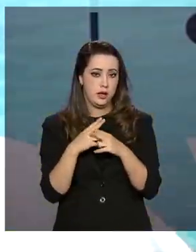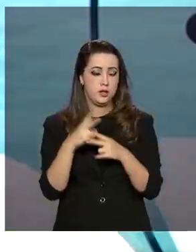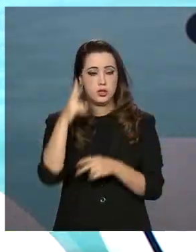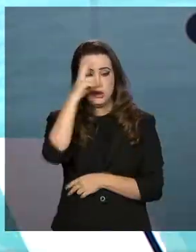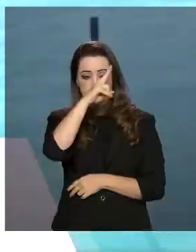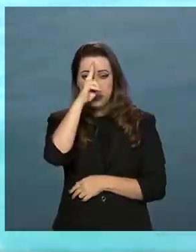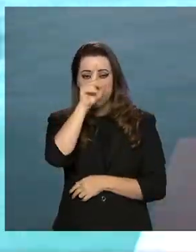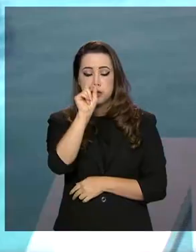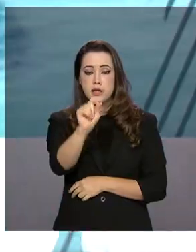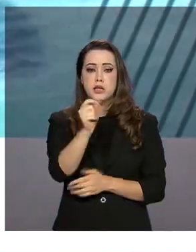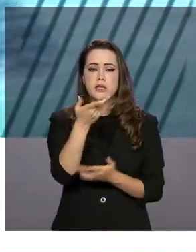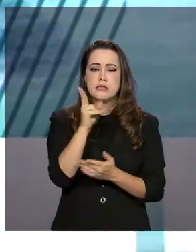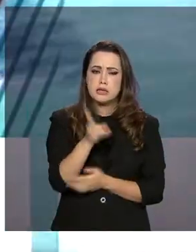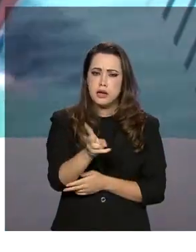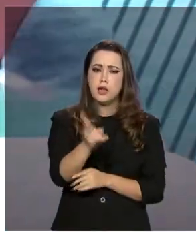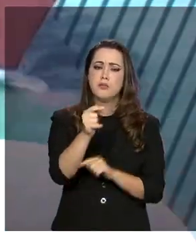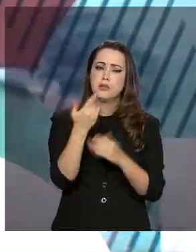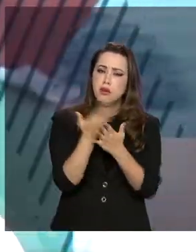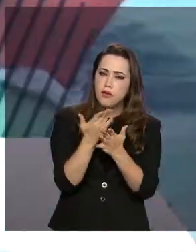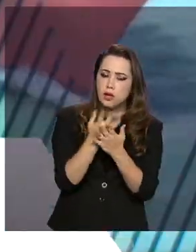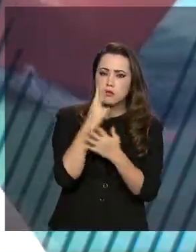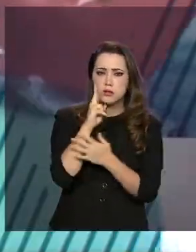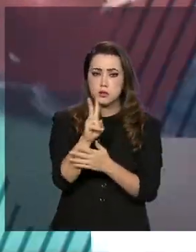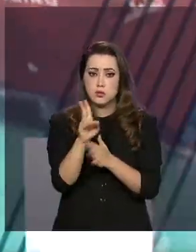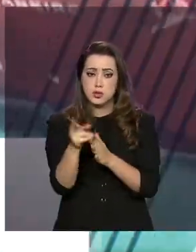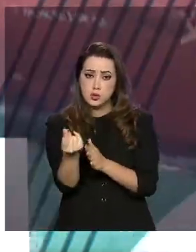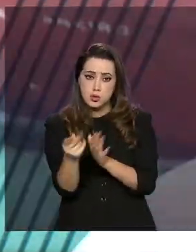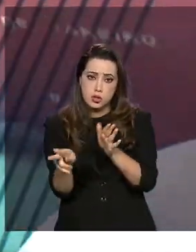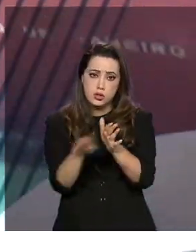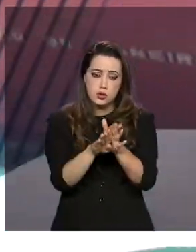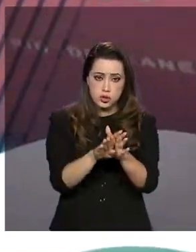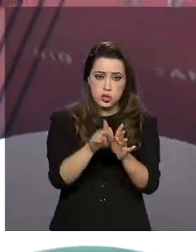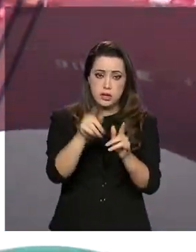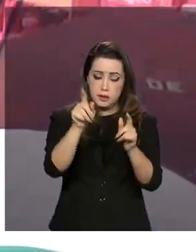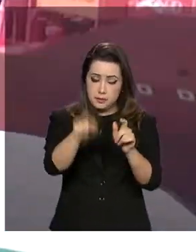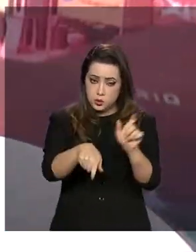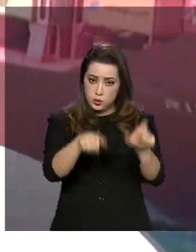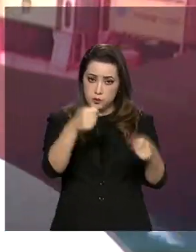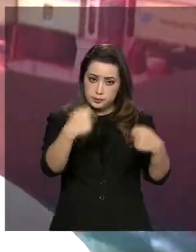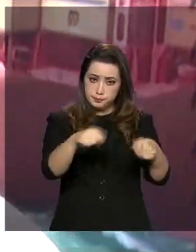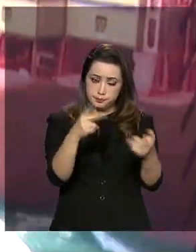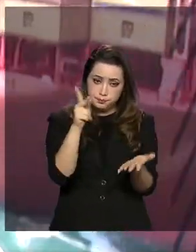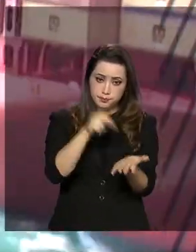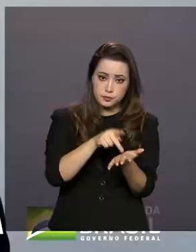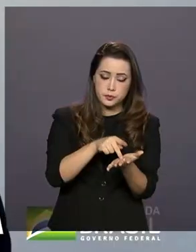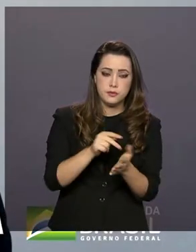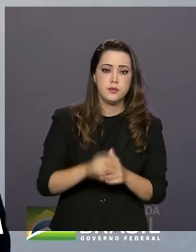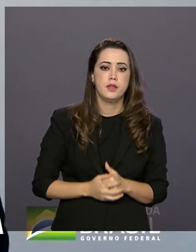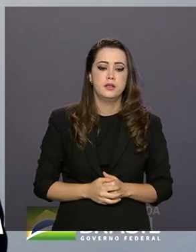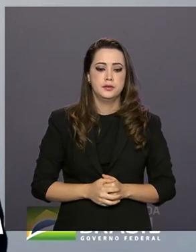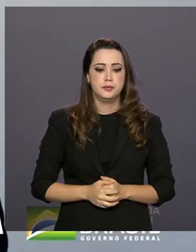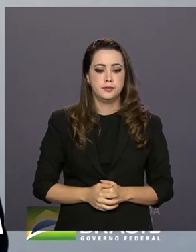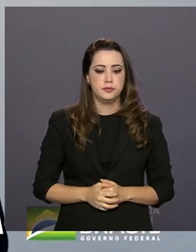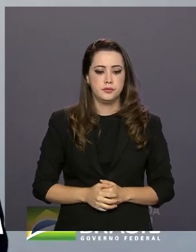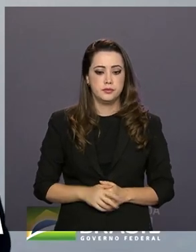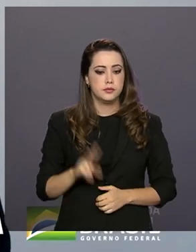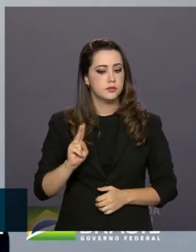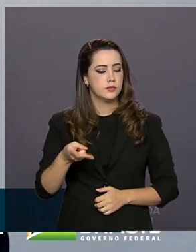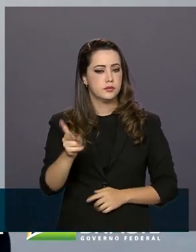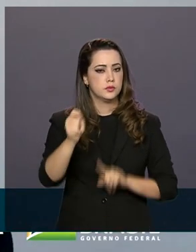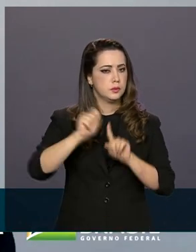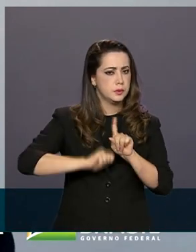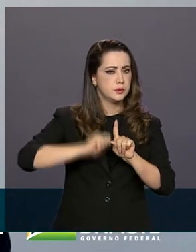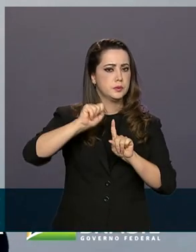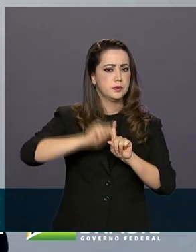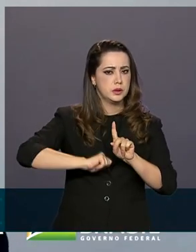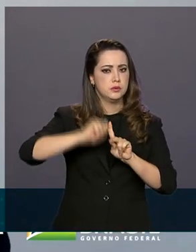de benefícios ocorre mensalmente para que o dinheiro chegue a quem realmente precisa. Todo mês, ou